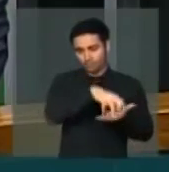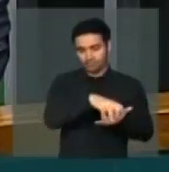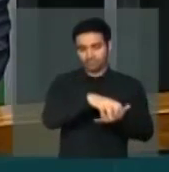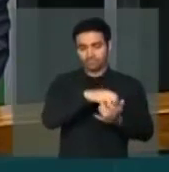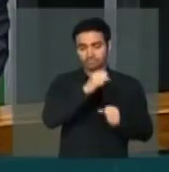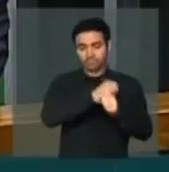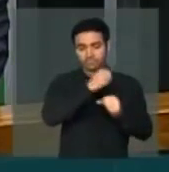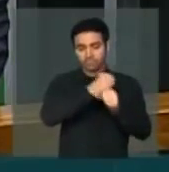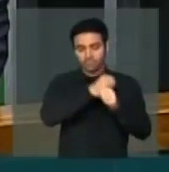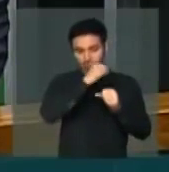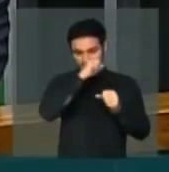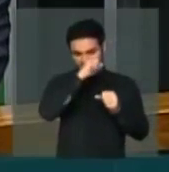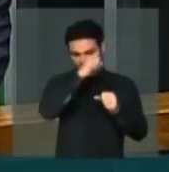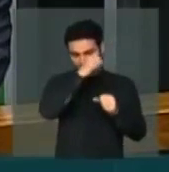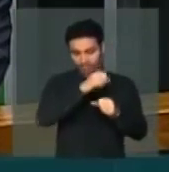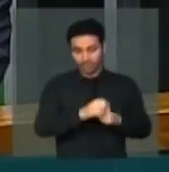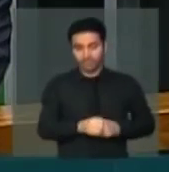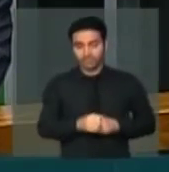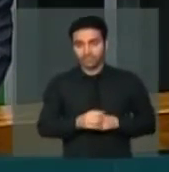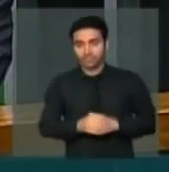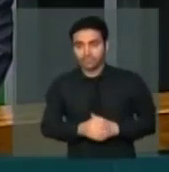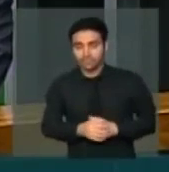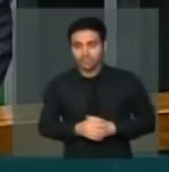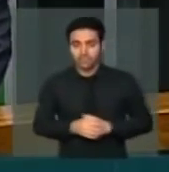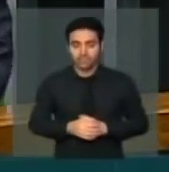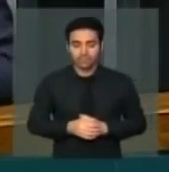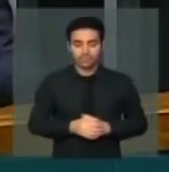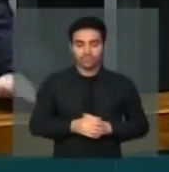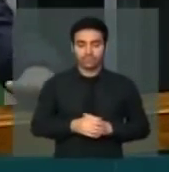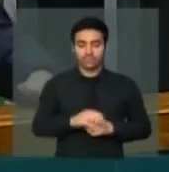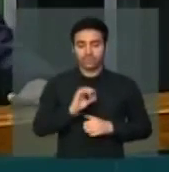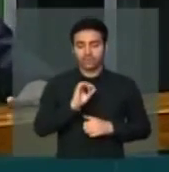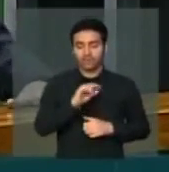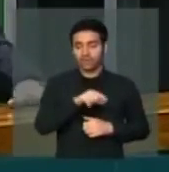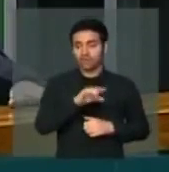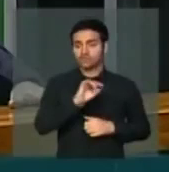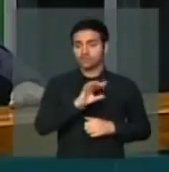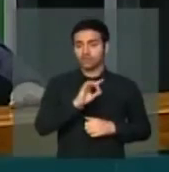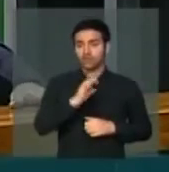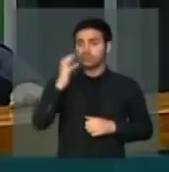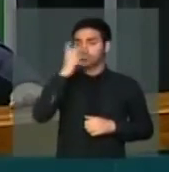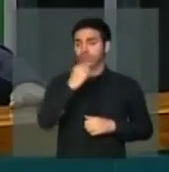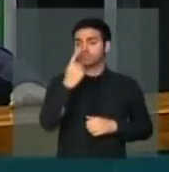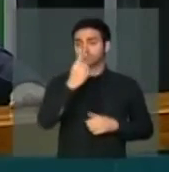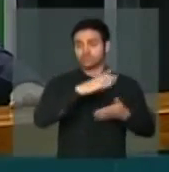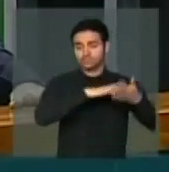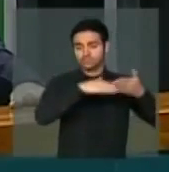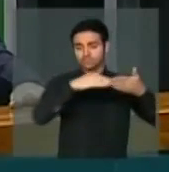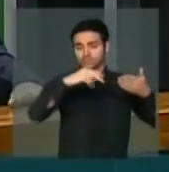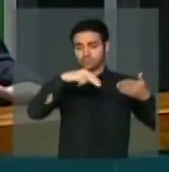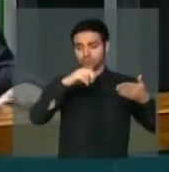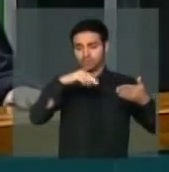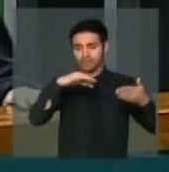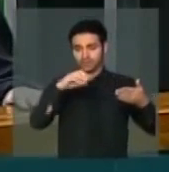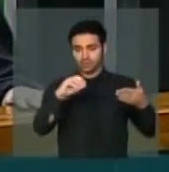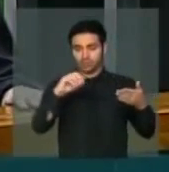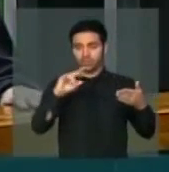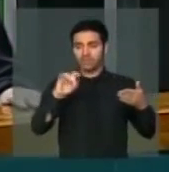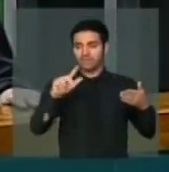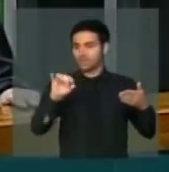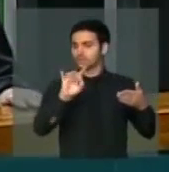que dele se salva apenas um belo painel do pintor piauiense Nonato Oliveira,